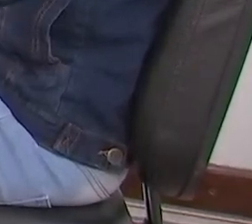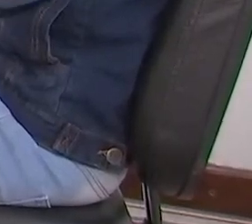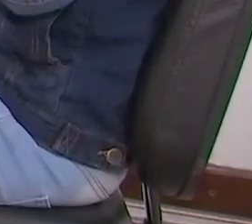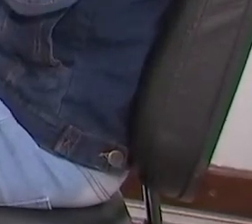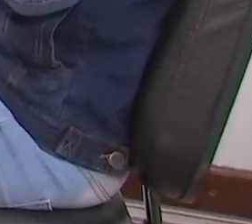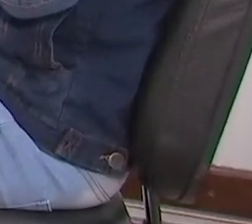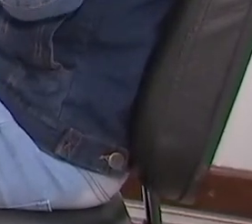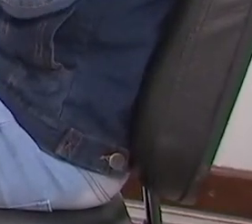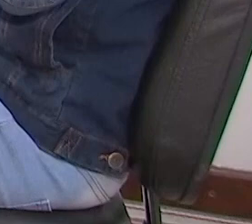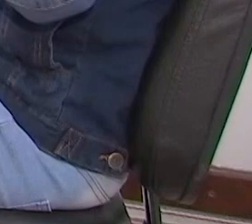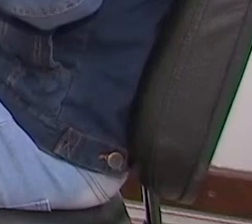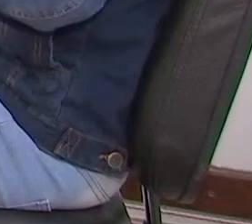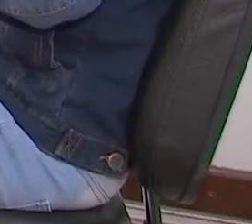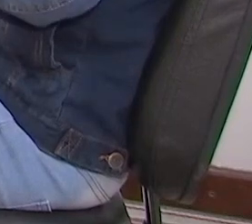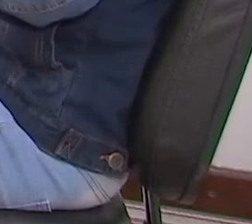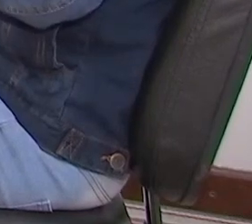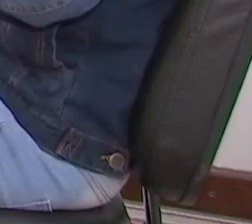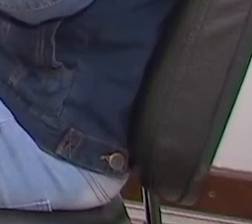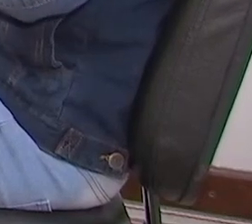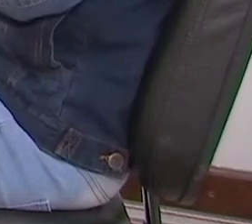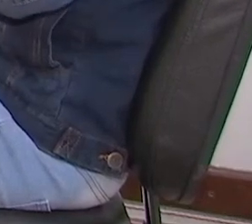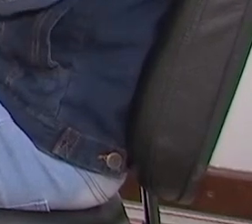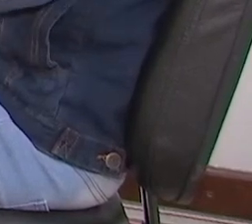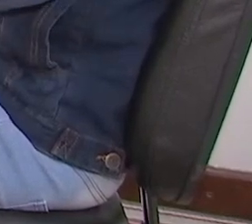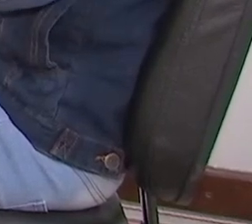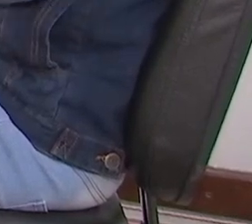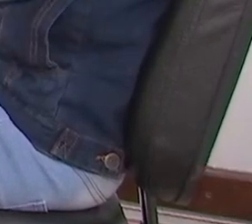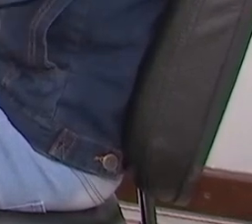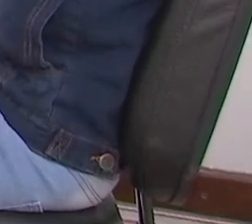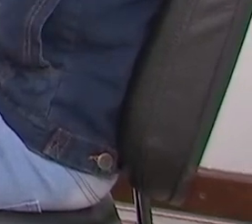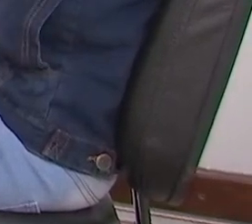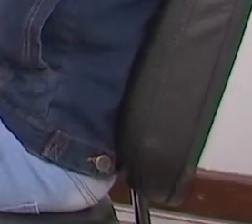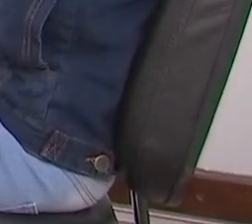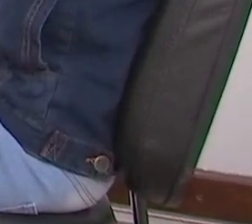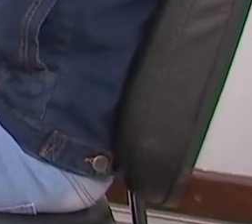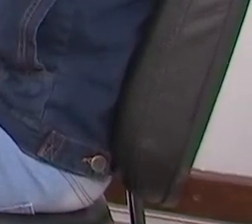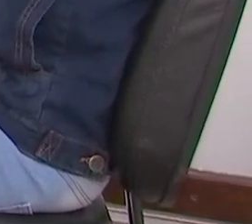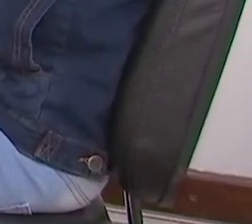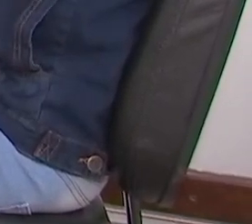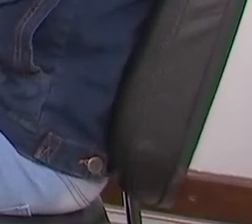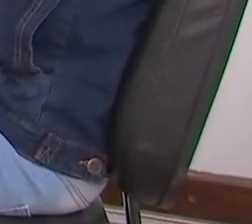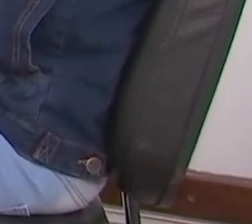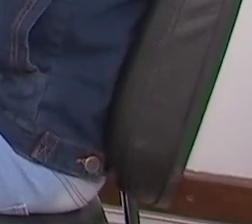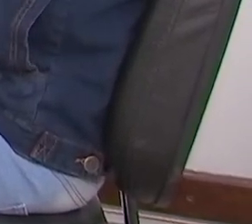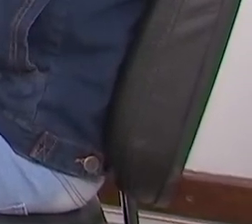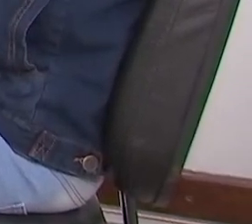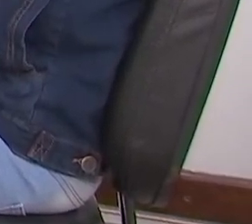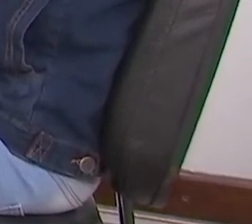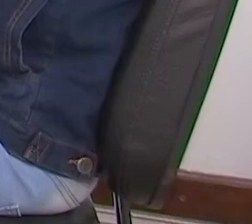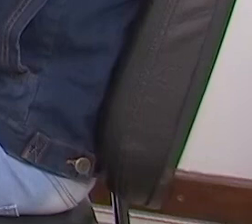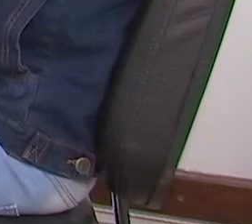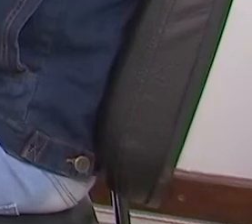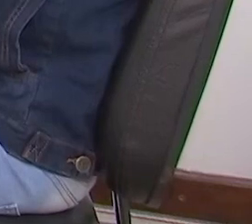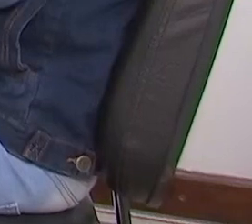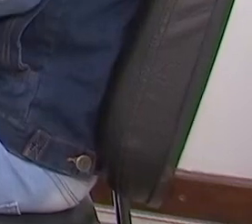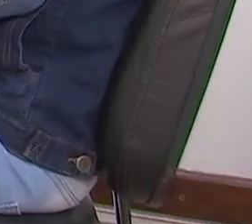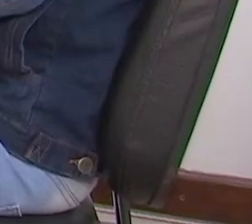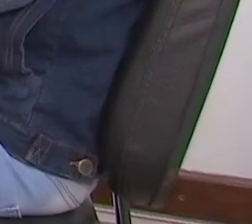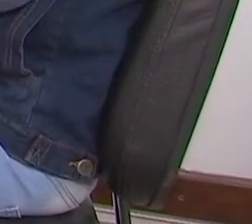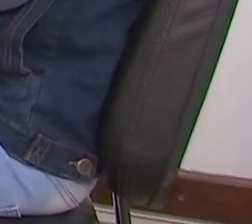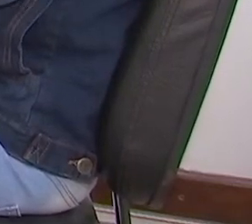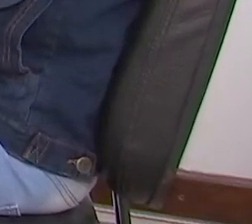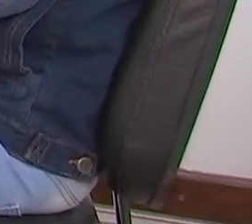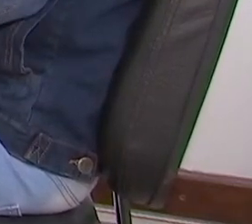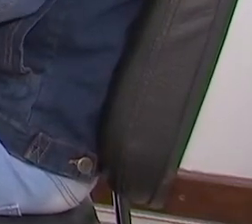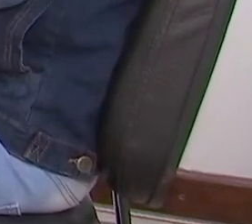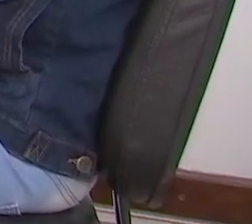Bom, através da empresa da Michelle, Libras Inclusão, eu consegui uma vaga numa empresa muito conceituada, uma